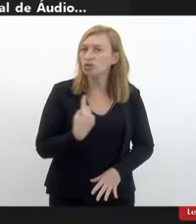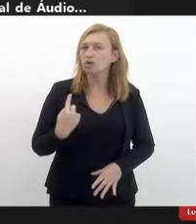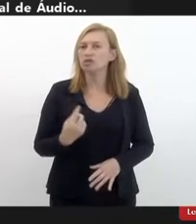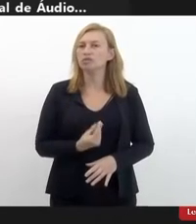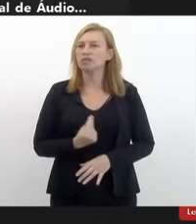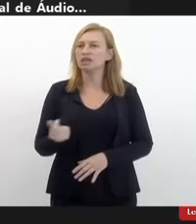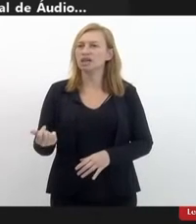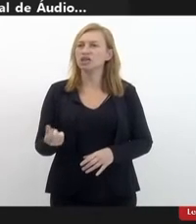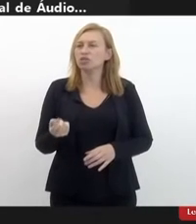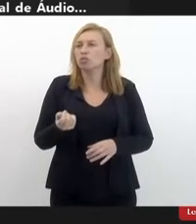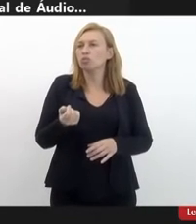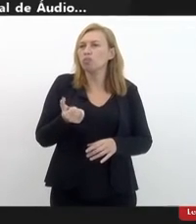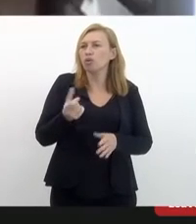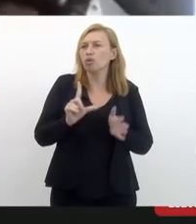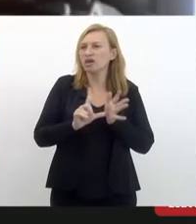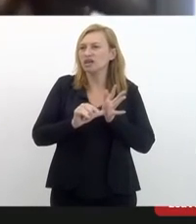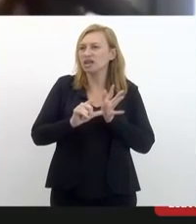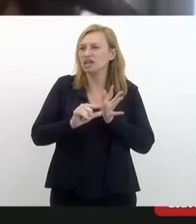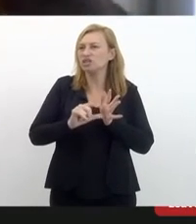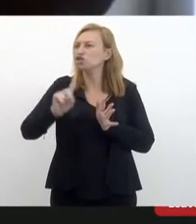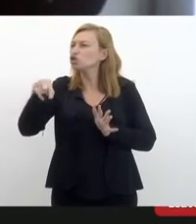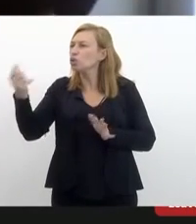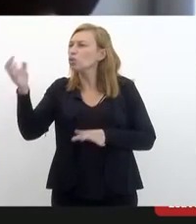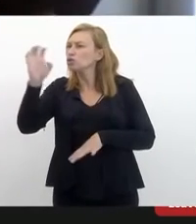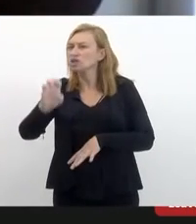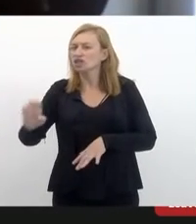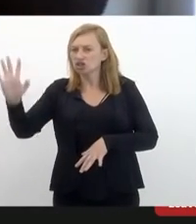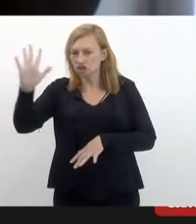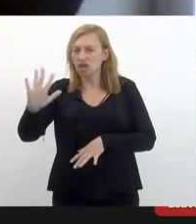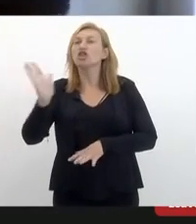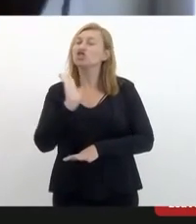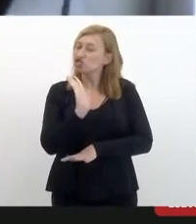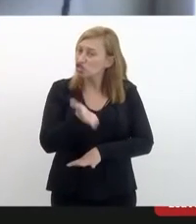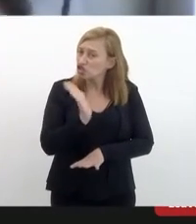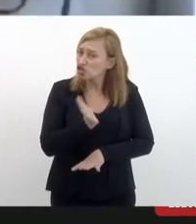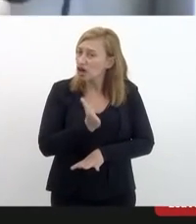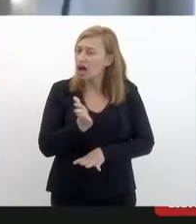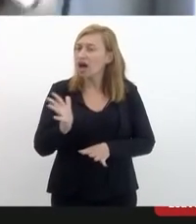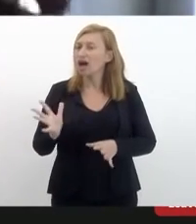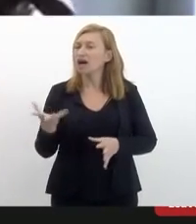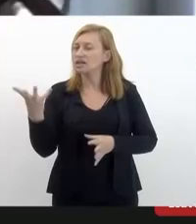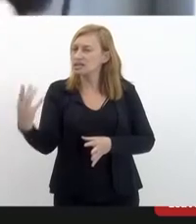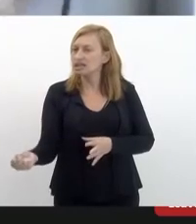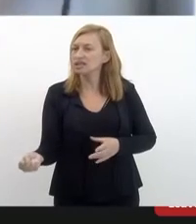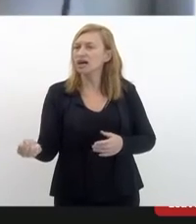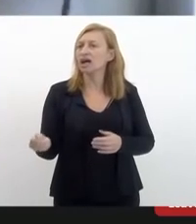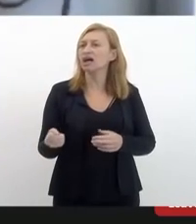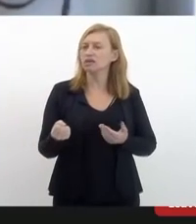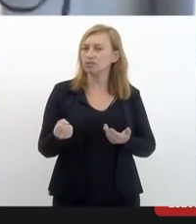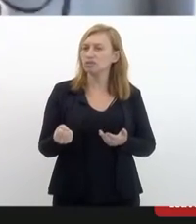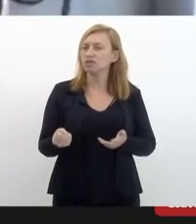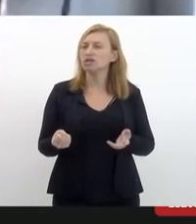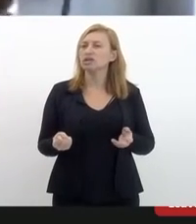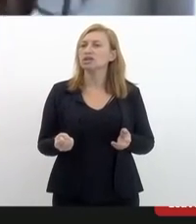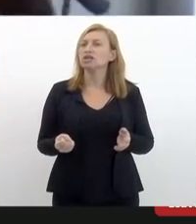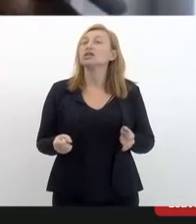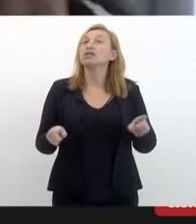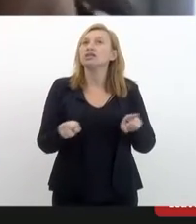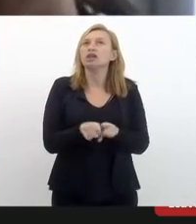saindo um pouco atrasados que outros estados já abraçaram essa causa. Inclusive,